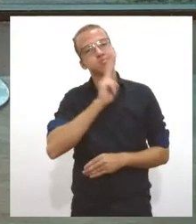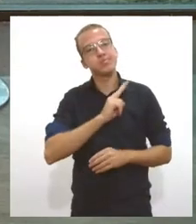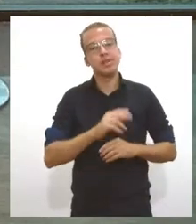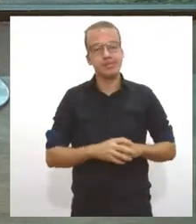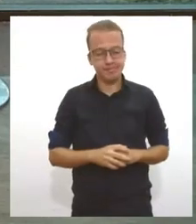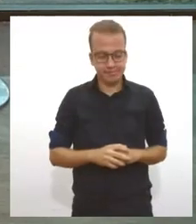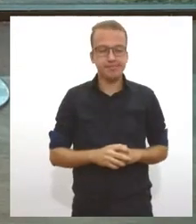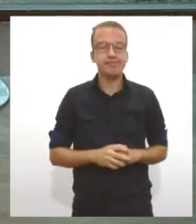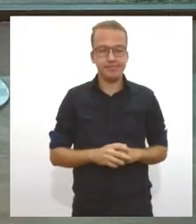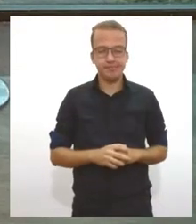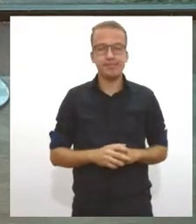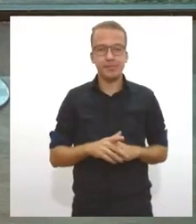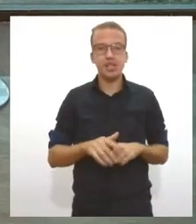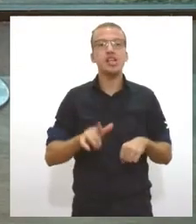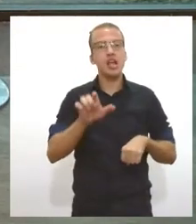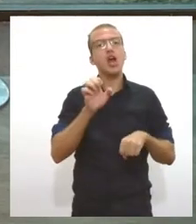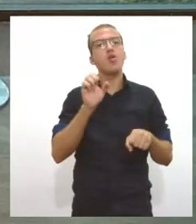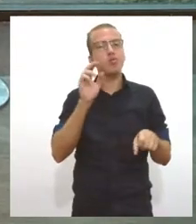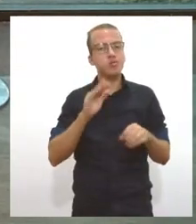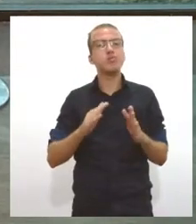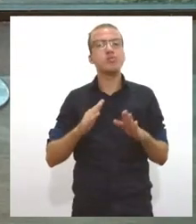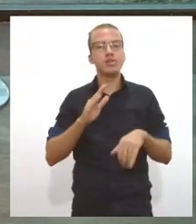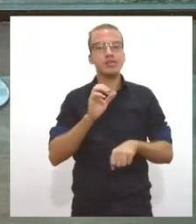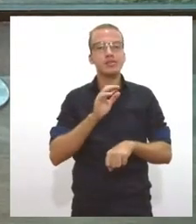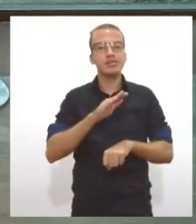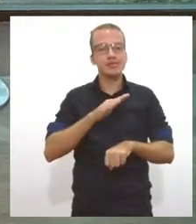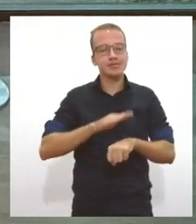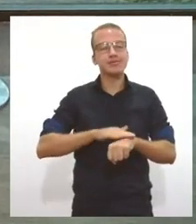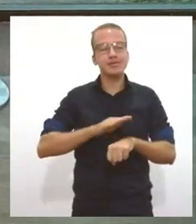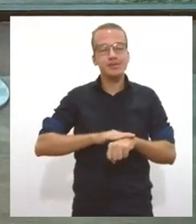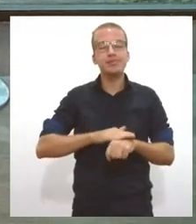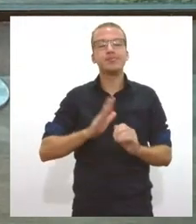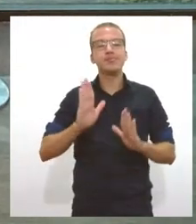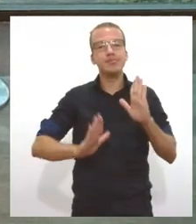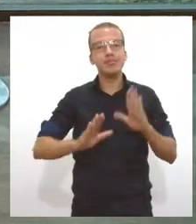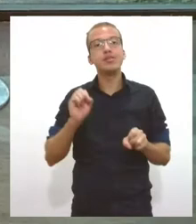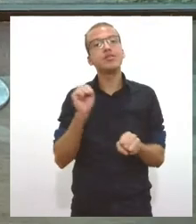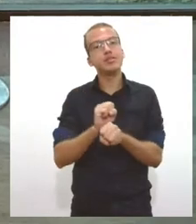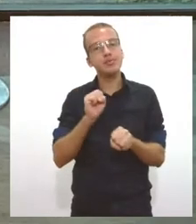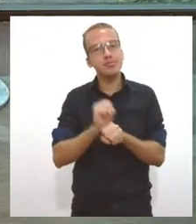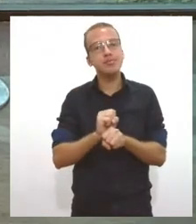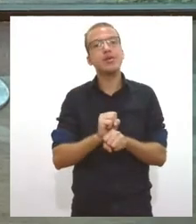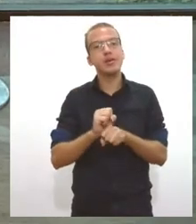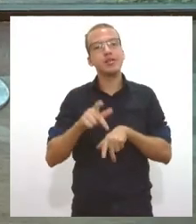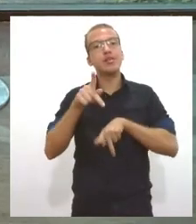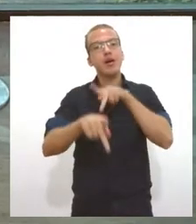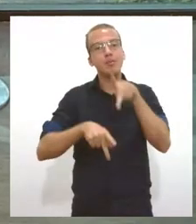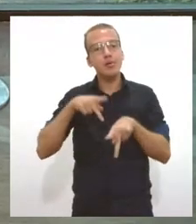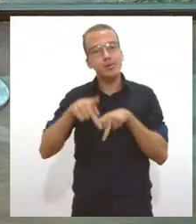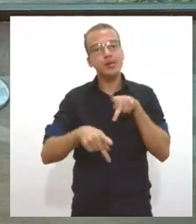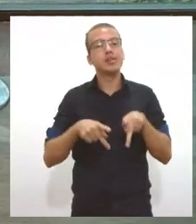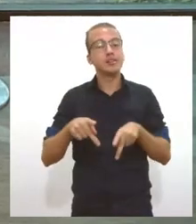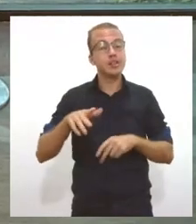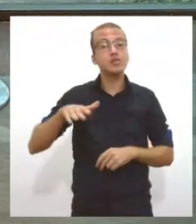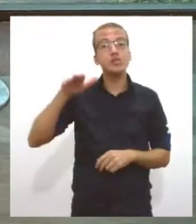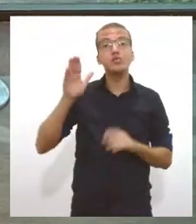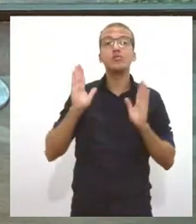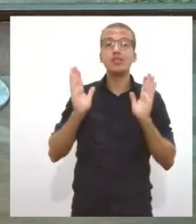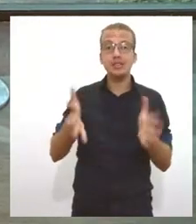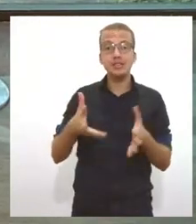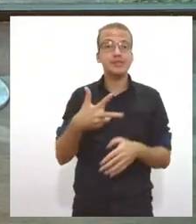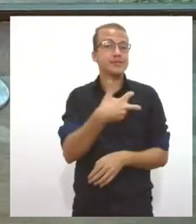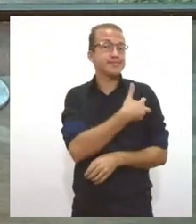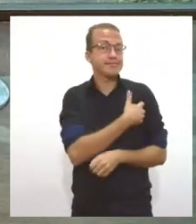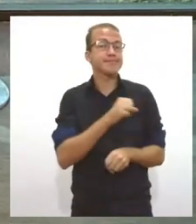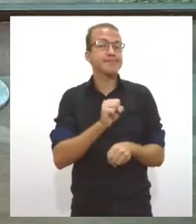concluam a imunização da população adulta, a população ativa que está trabalhando, a imunização. E também está anunciando que